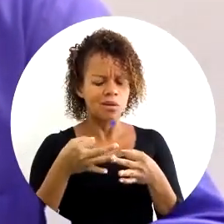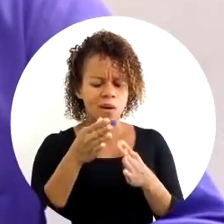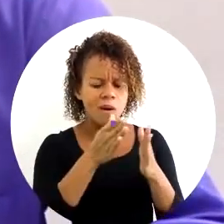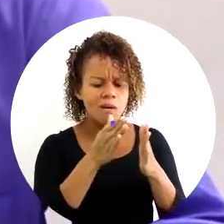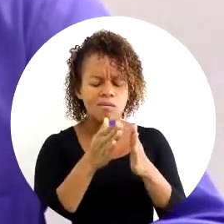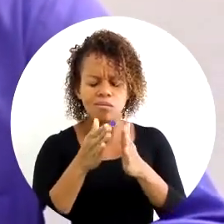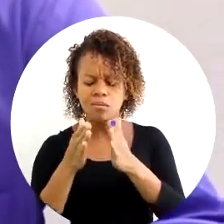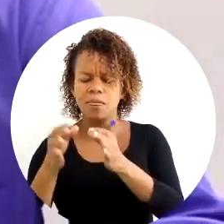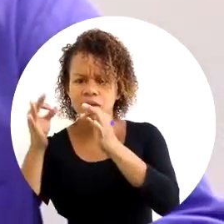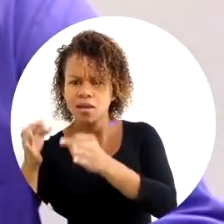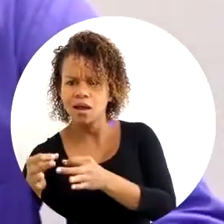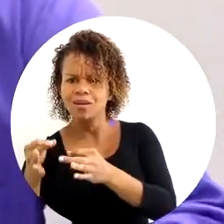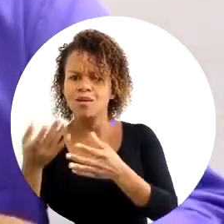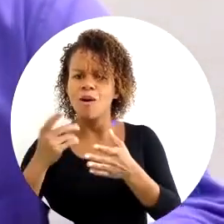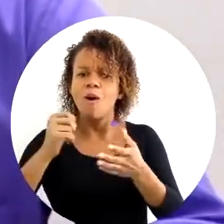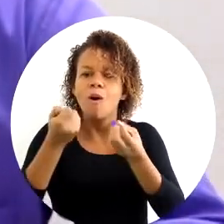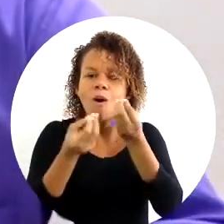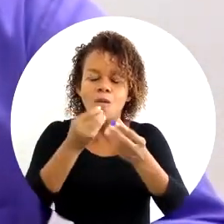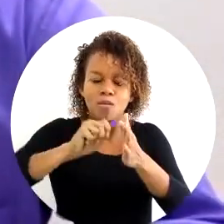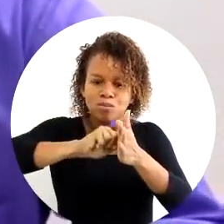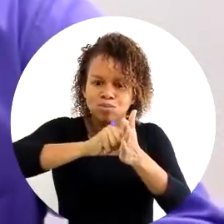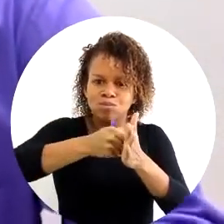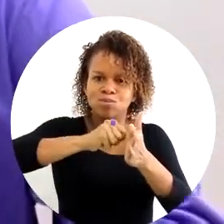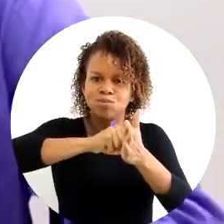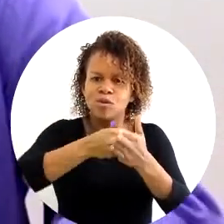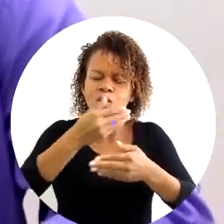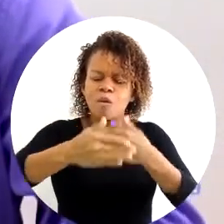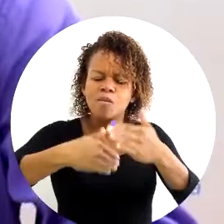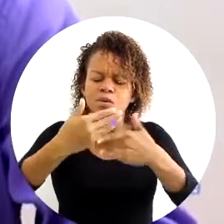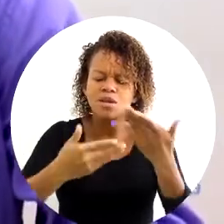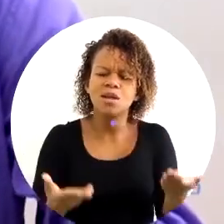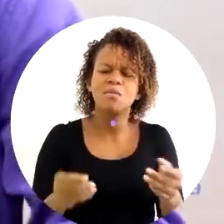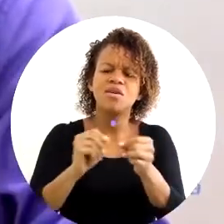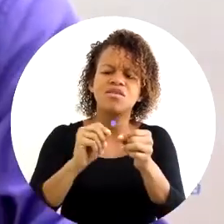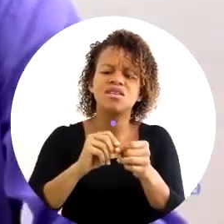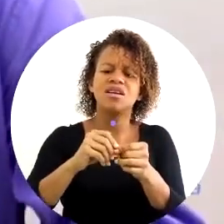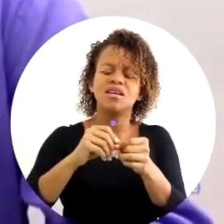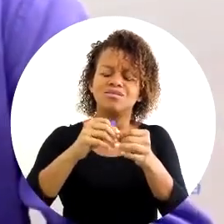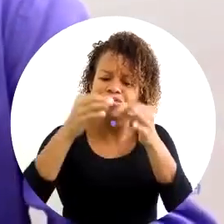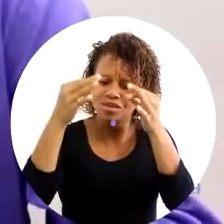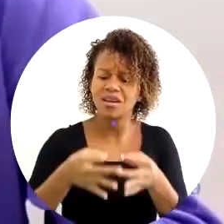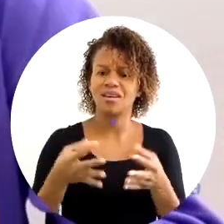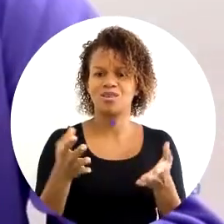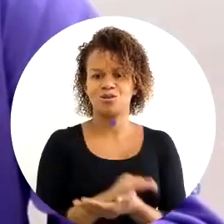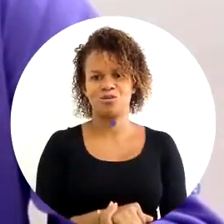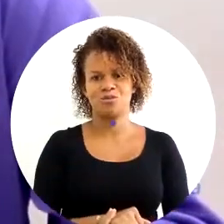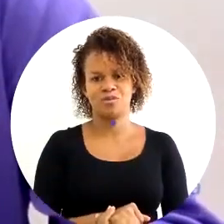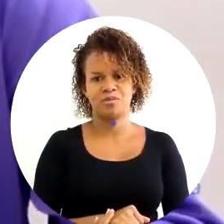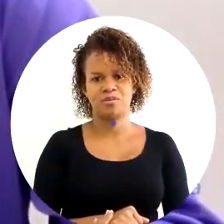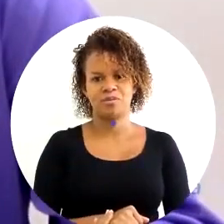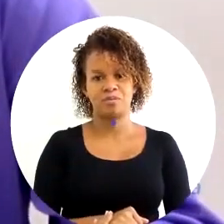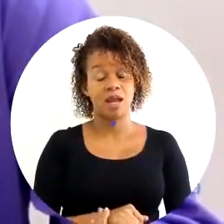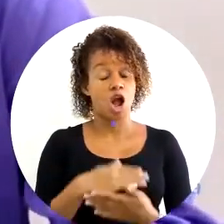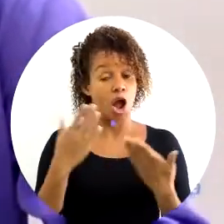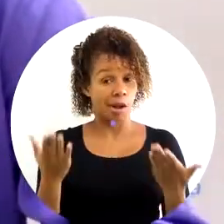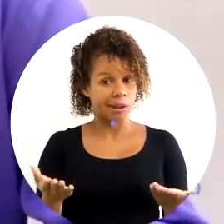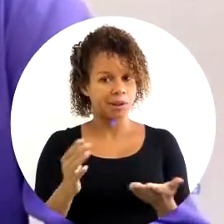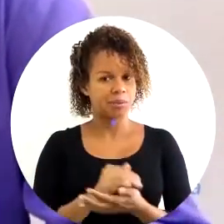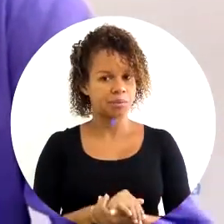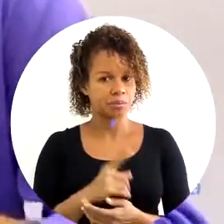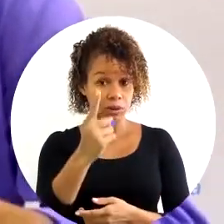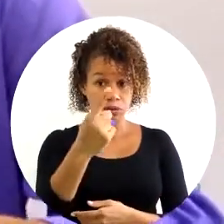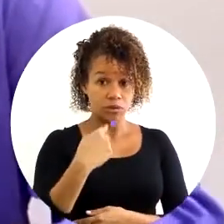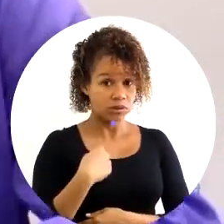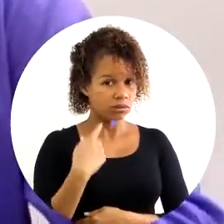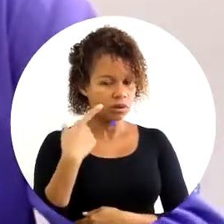é a sequência correta, de que modo apertar, como proceder para fazer isso da maneira mais eficiente. Na verdade, pois